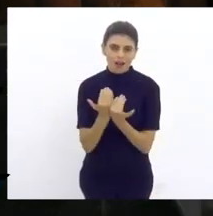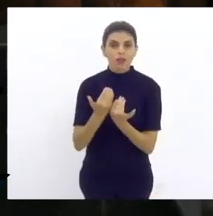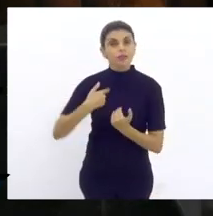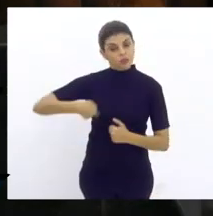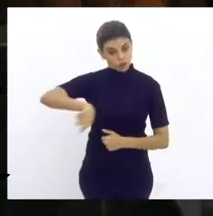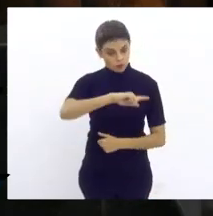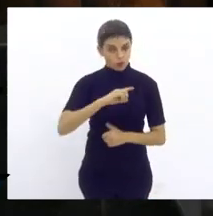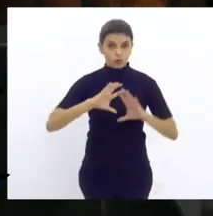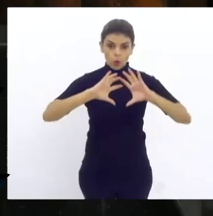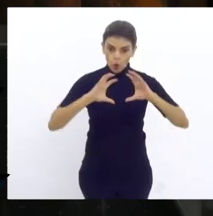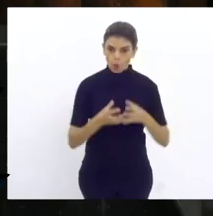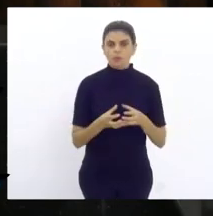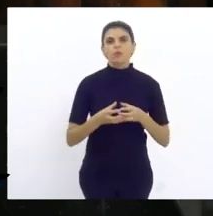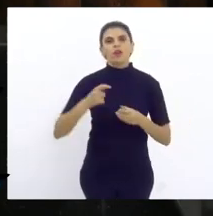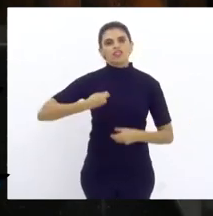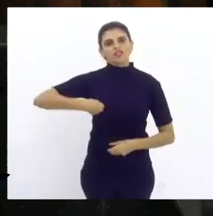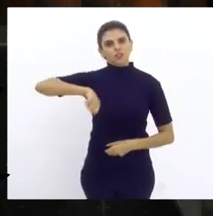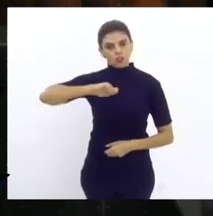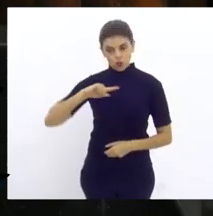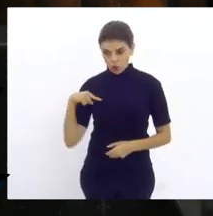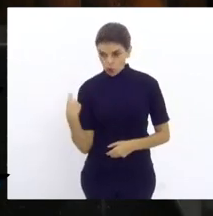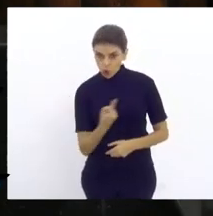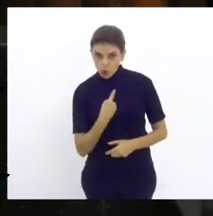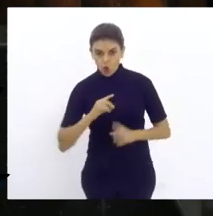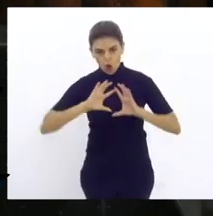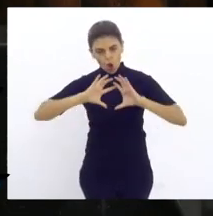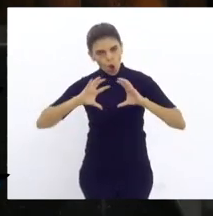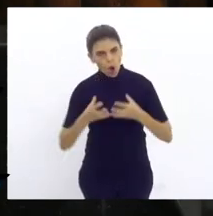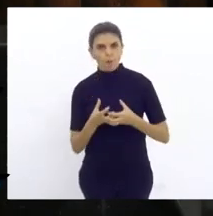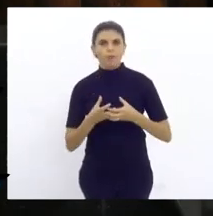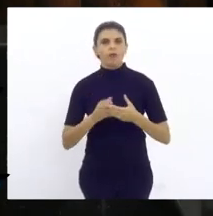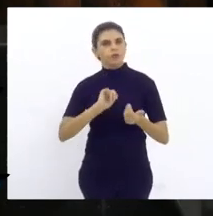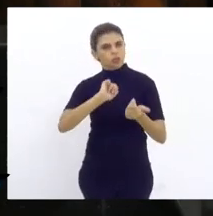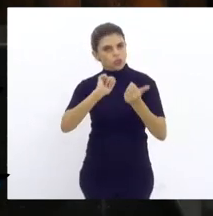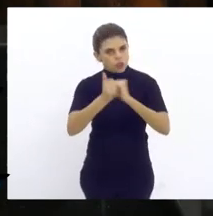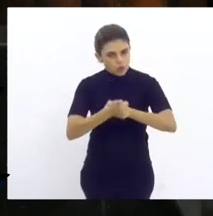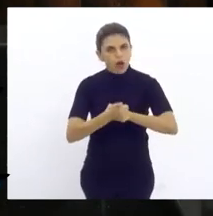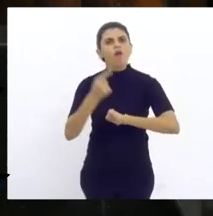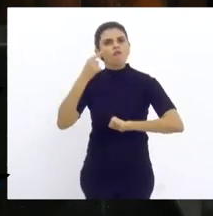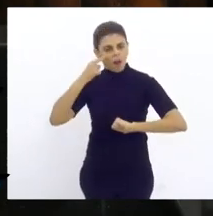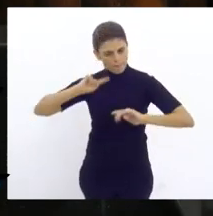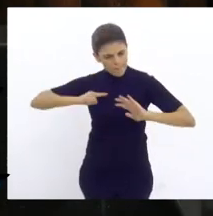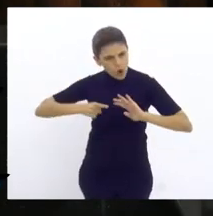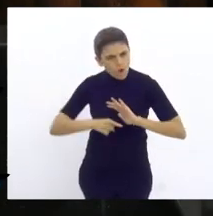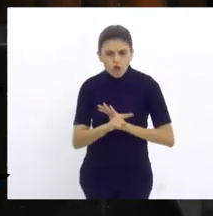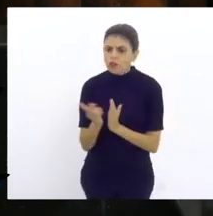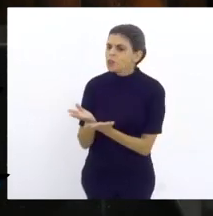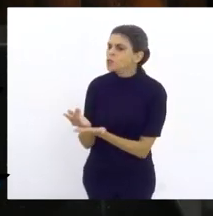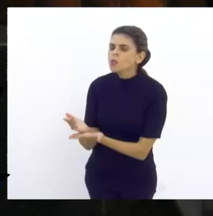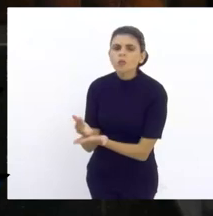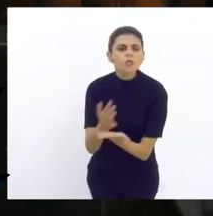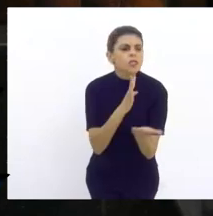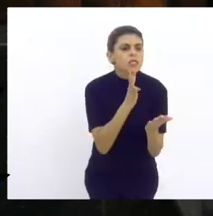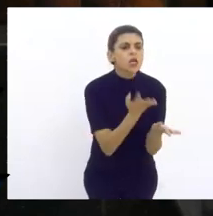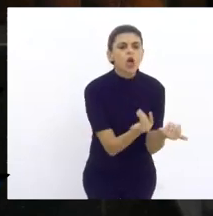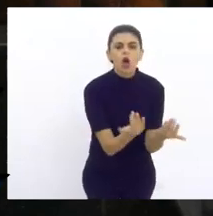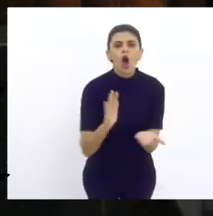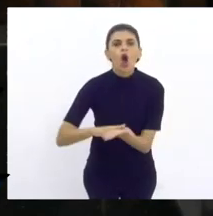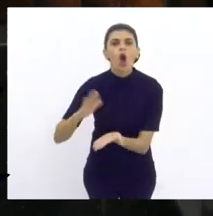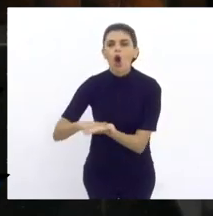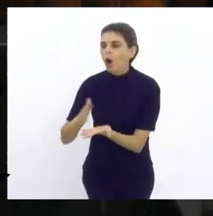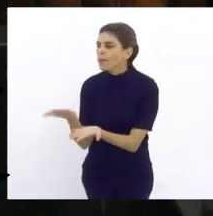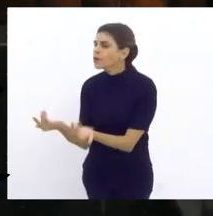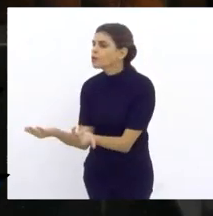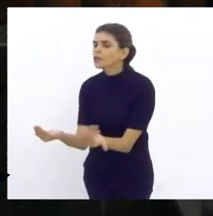fiscalizar e nós aqui da comissão de esporte vamos a fundo nisso. Vamos a fundo nisso. desde